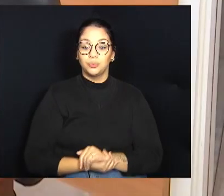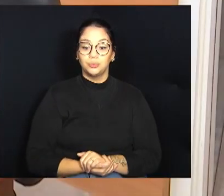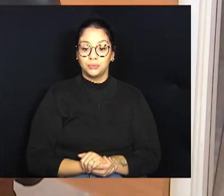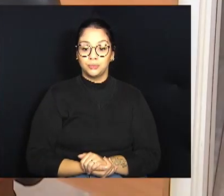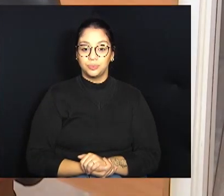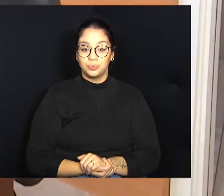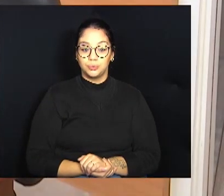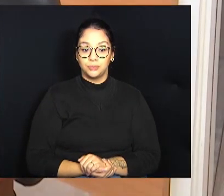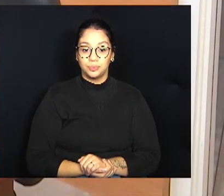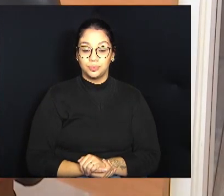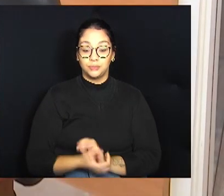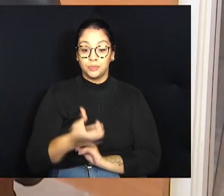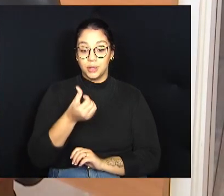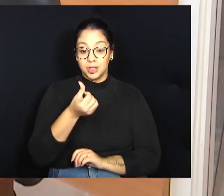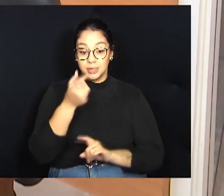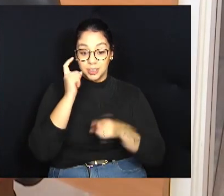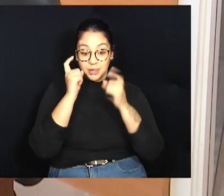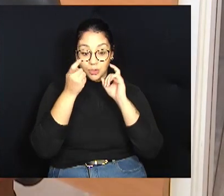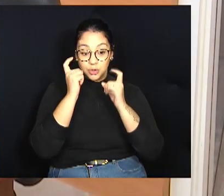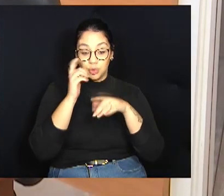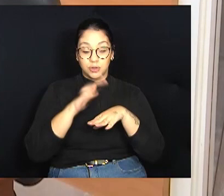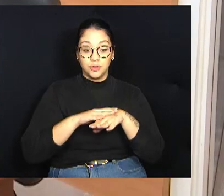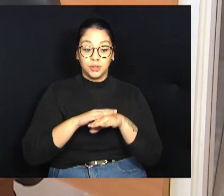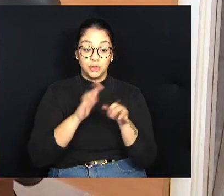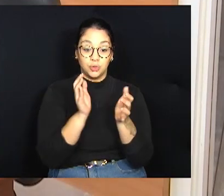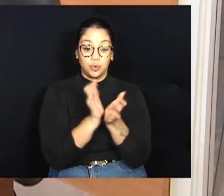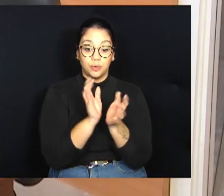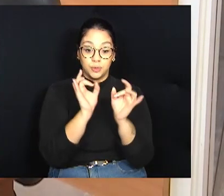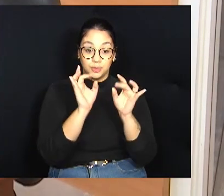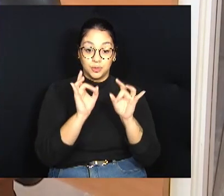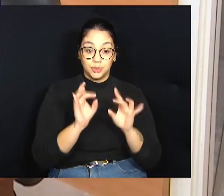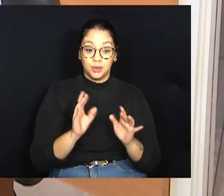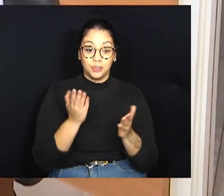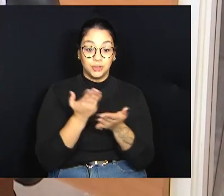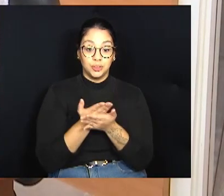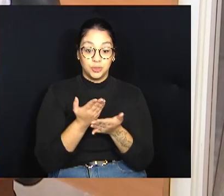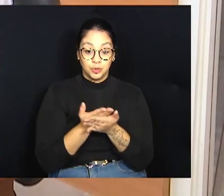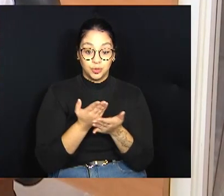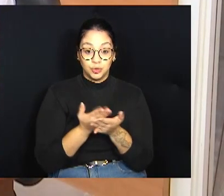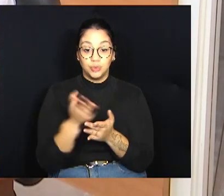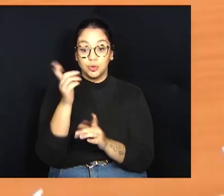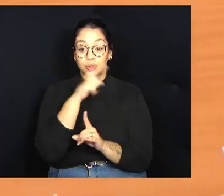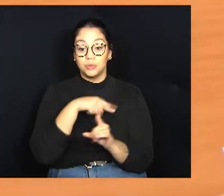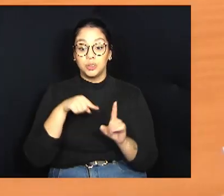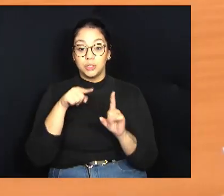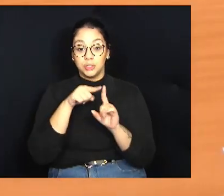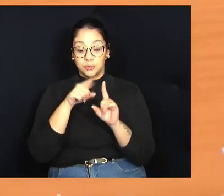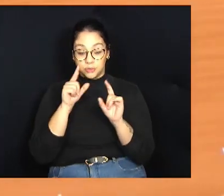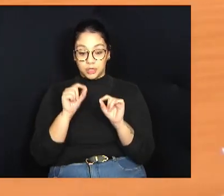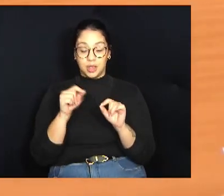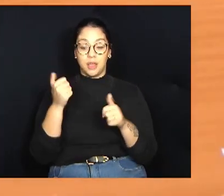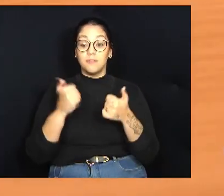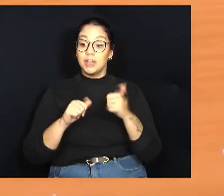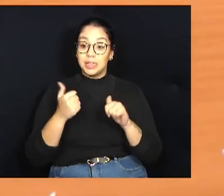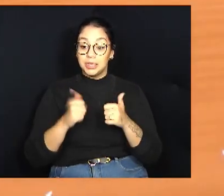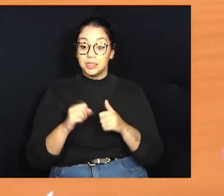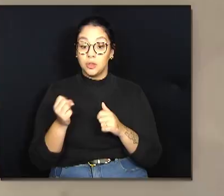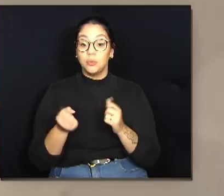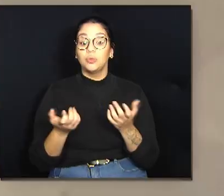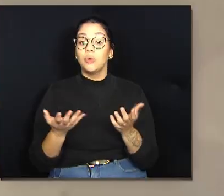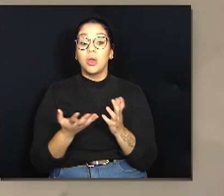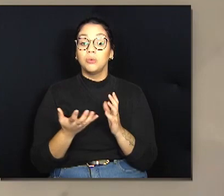Seis reuniões foram realizadas pela Comissão Especial de Estudos, onde o objetivo foi a avaliação dos critérios